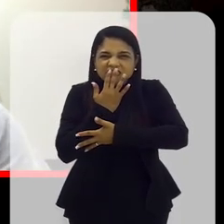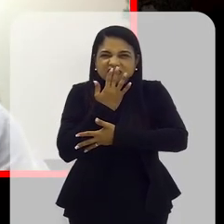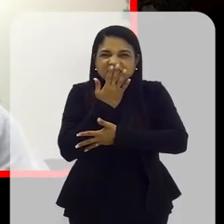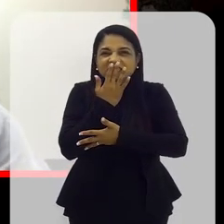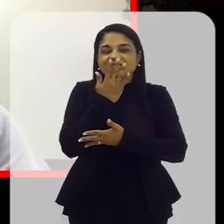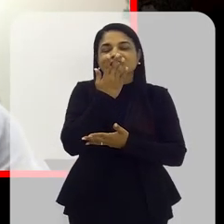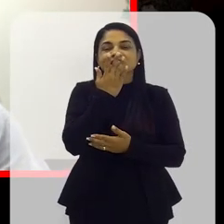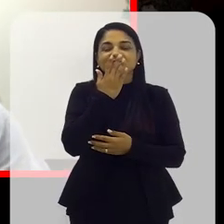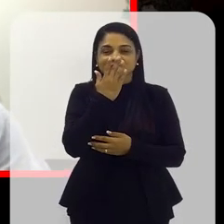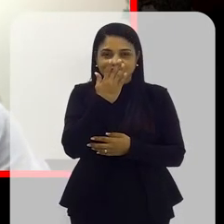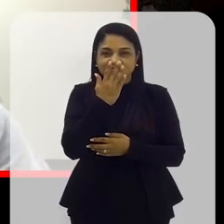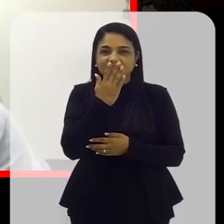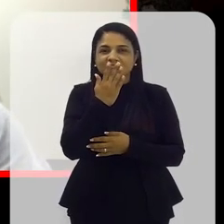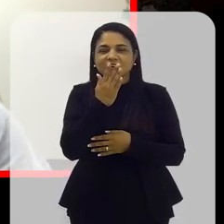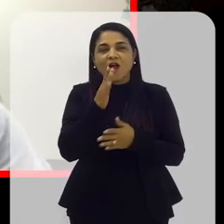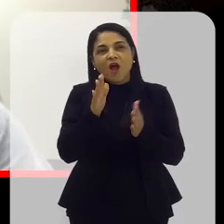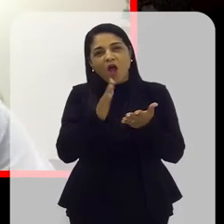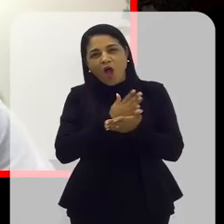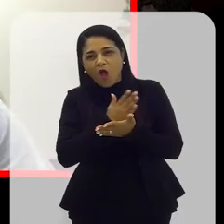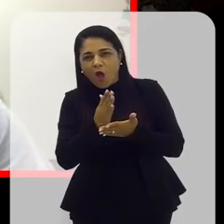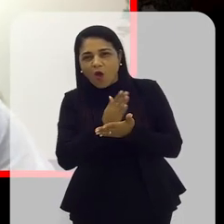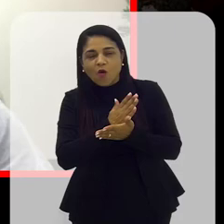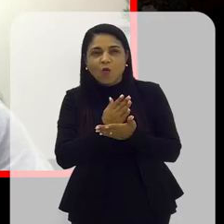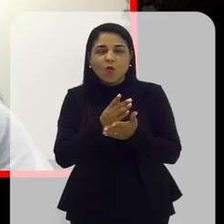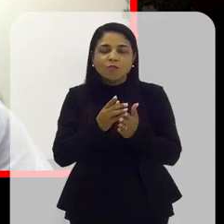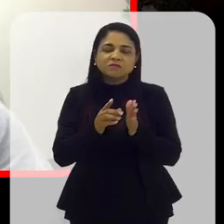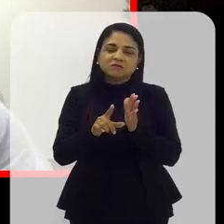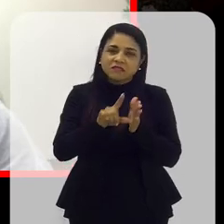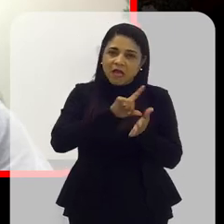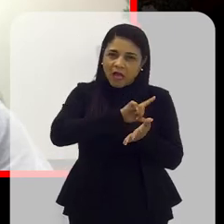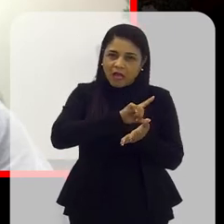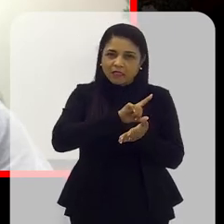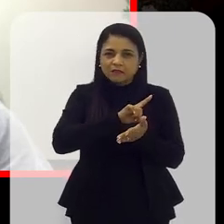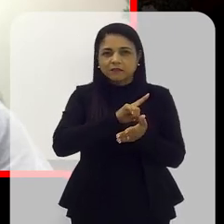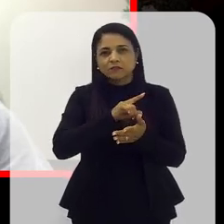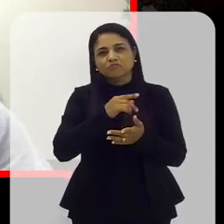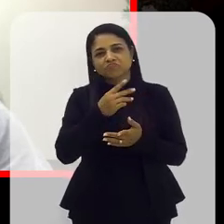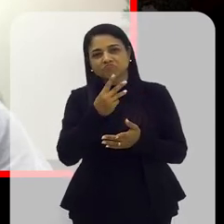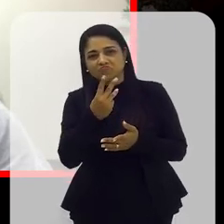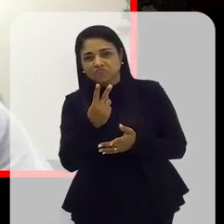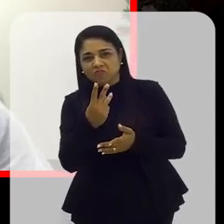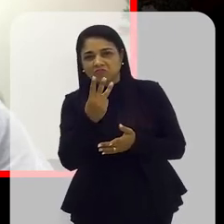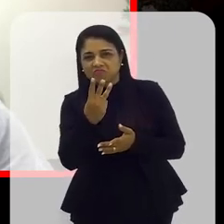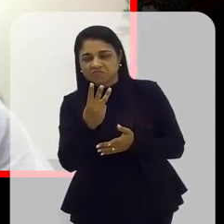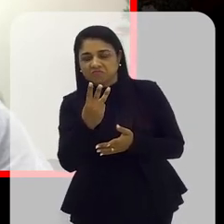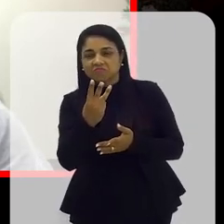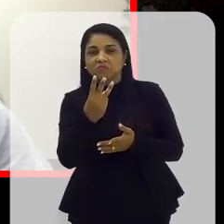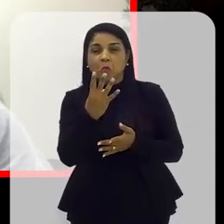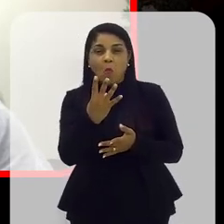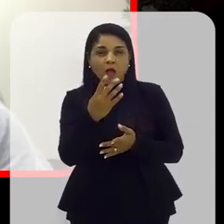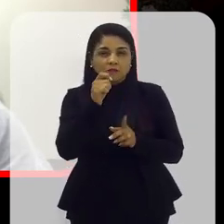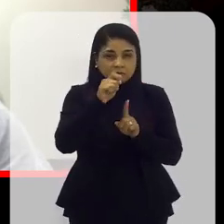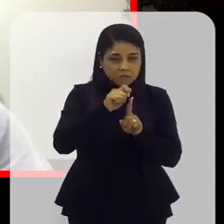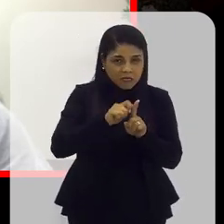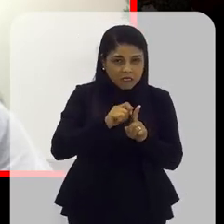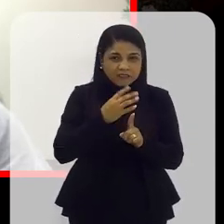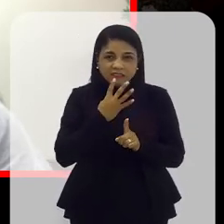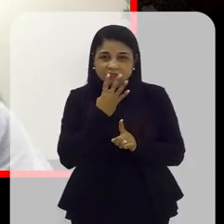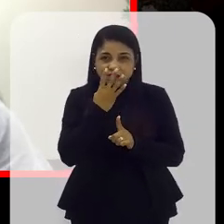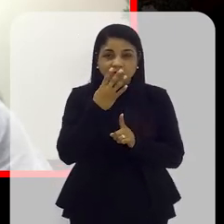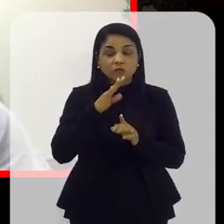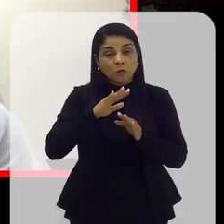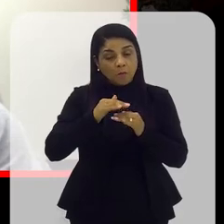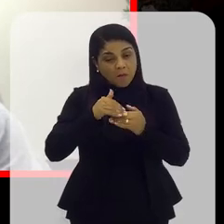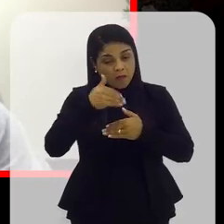Em torno do sexto mês de vida, algumas crianças podem aparecer antes. Eu digo que quanto mais tarde, melhor também, porque é